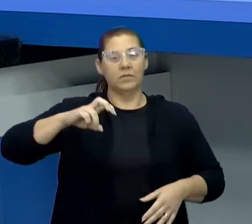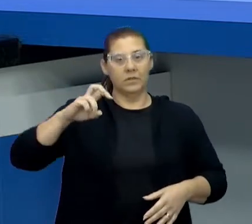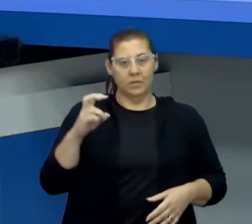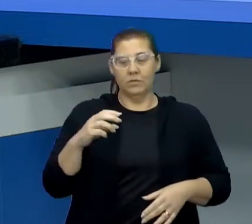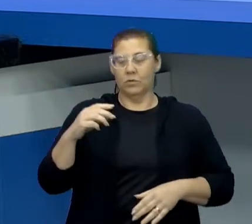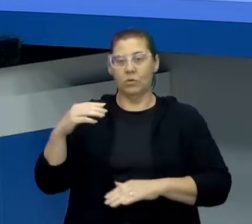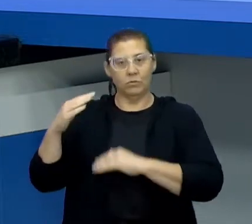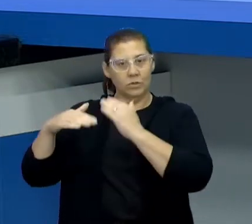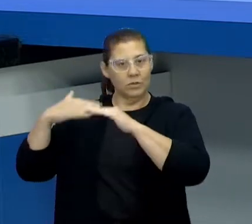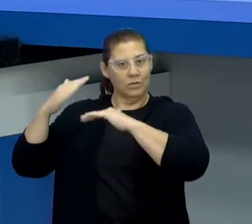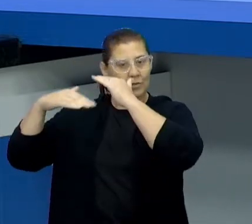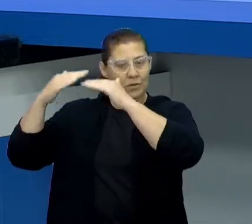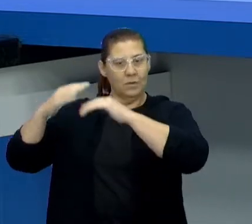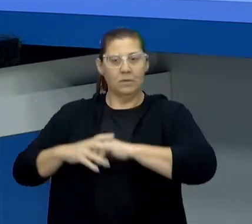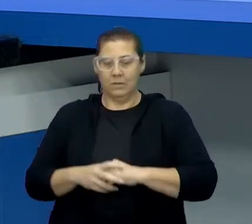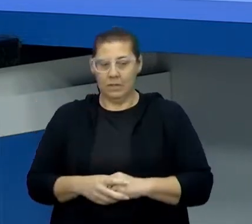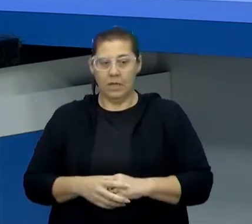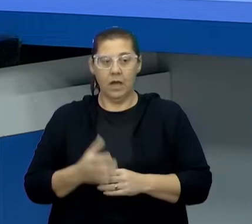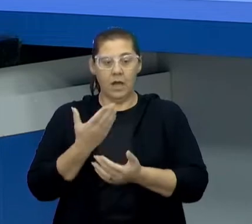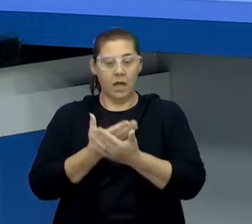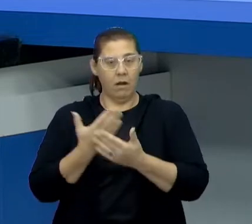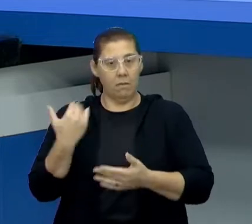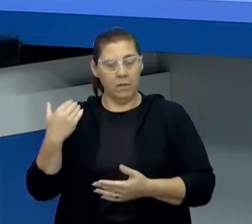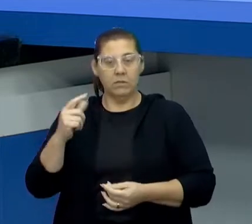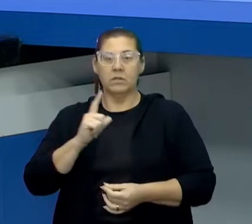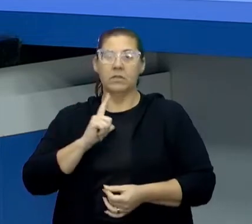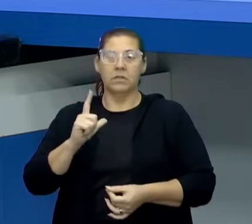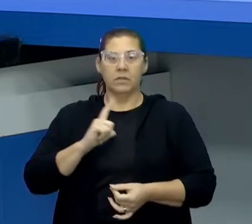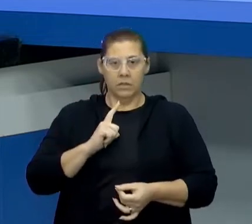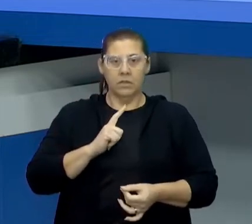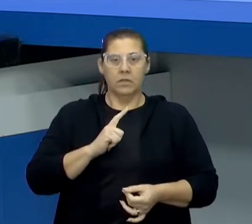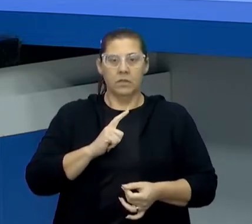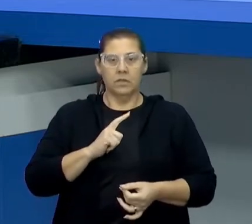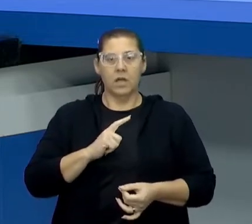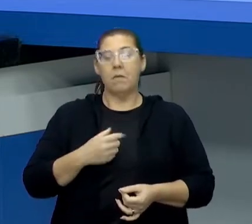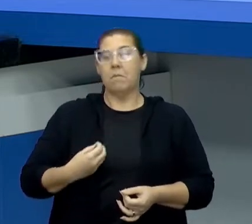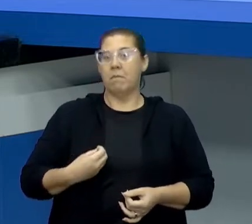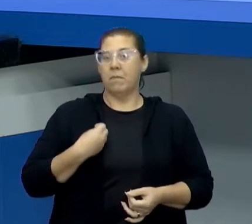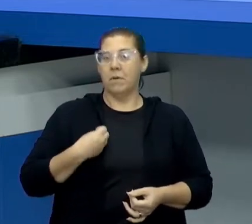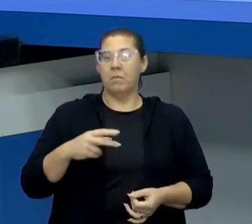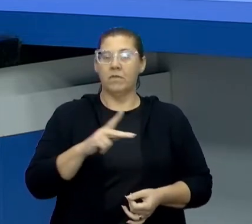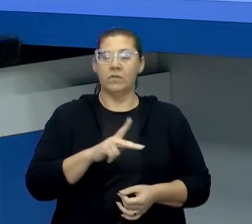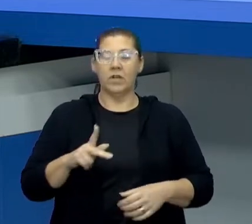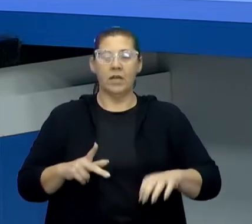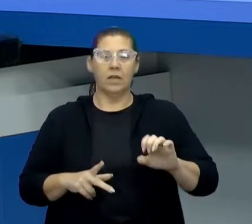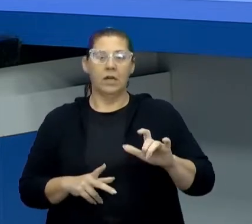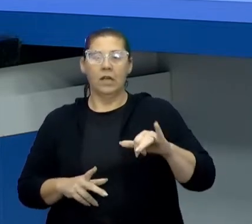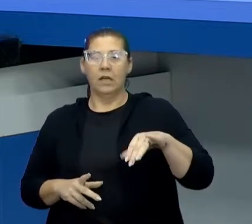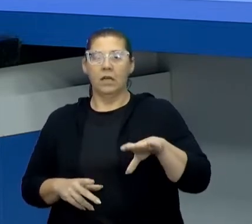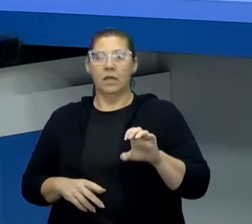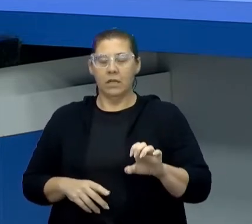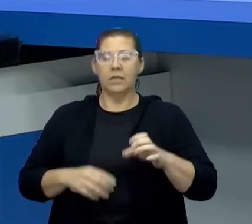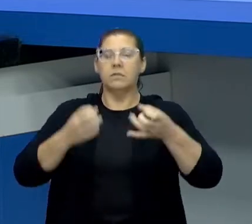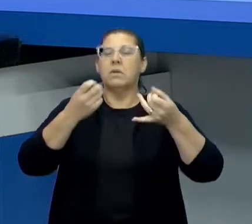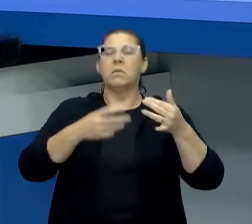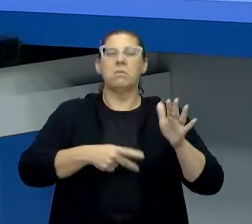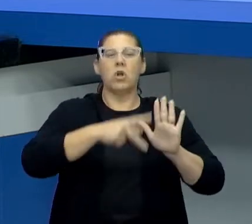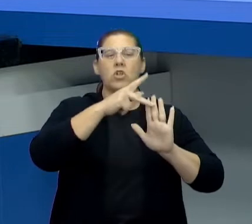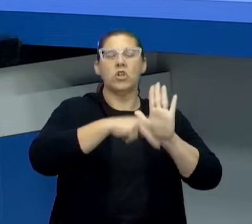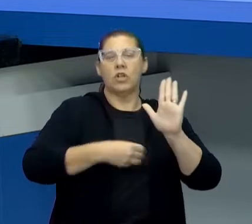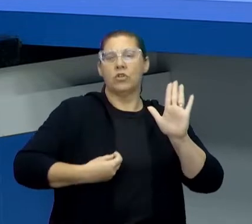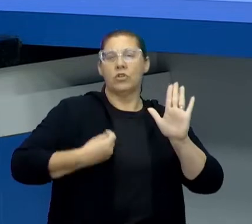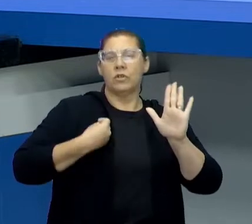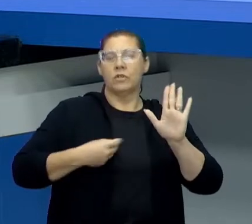desenvolvimento. A aula passada, nós tivemos a ilustre presença da professora Elaine falando do projeto de vida, da